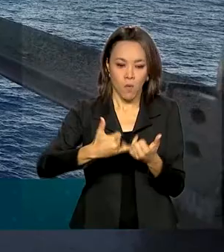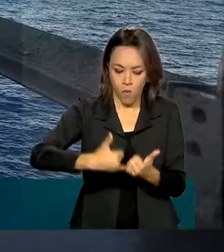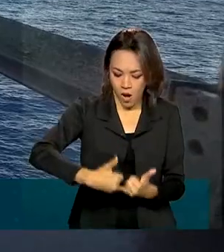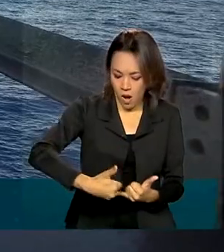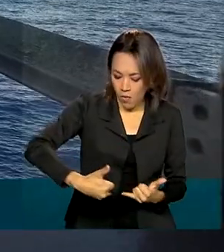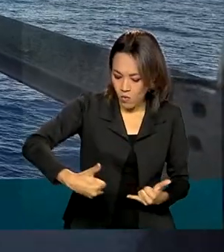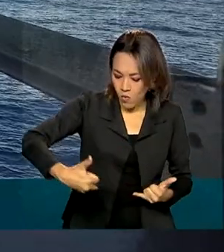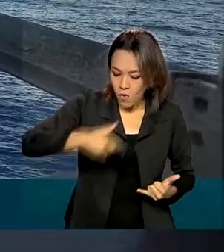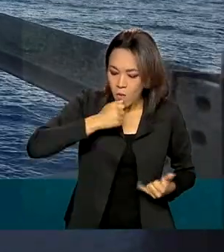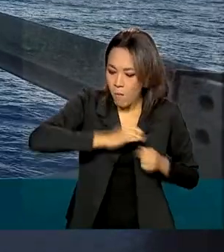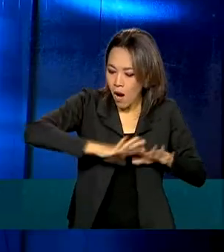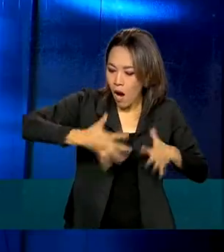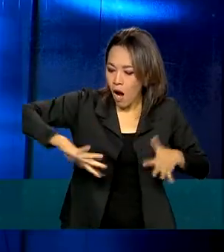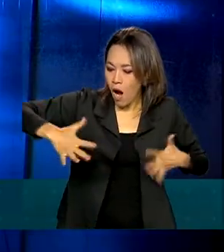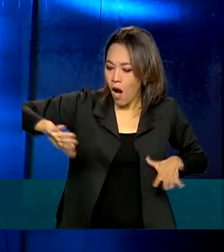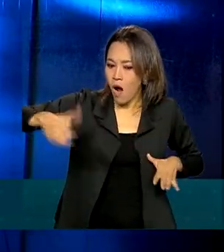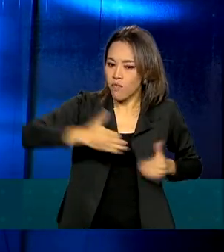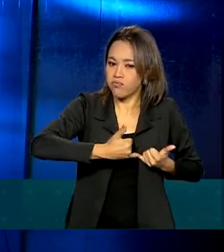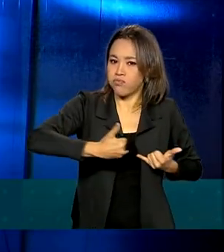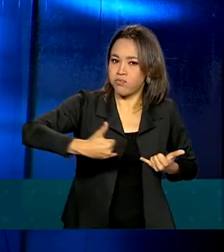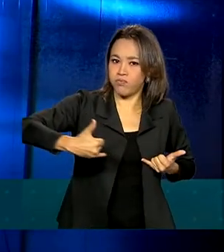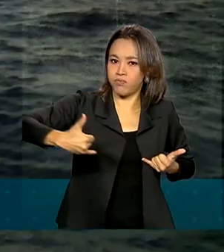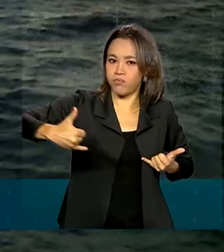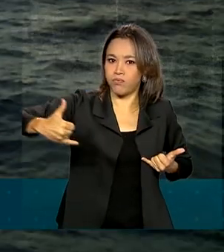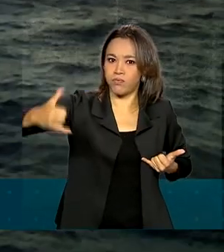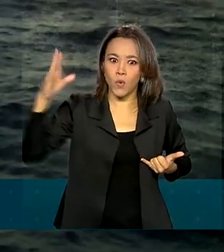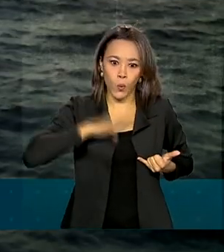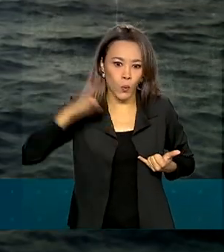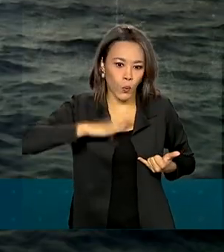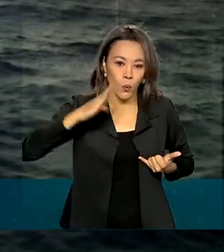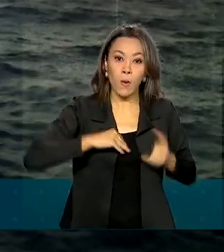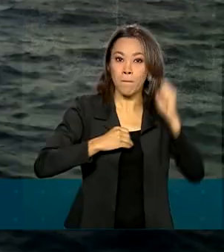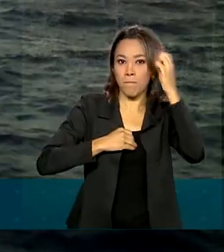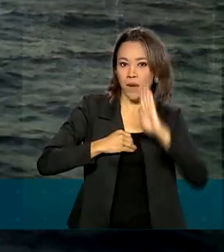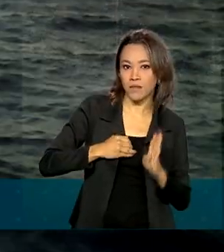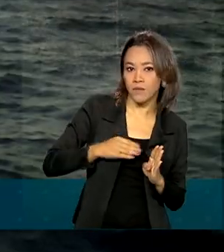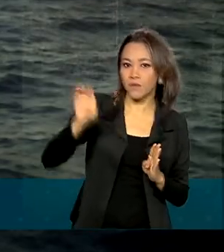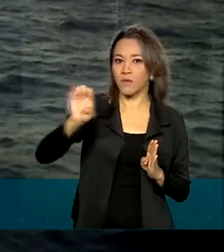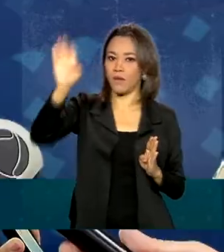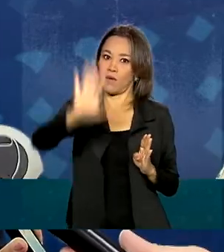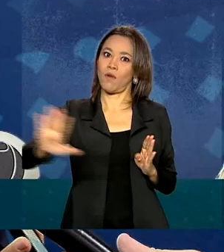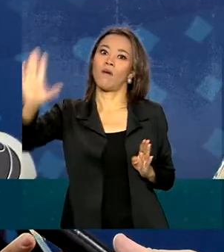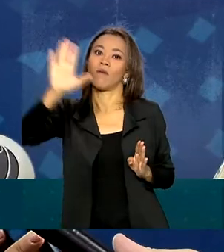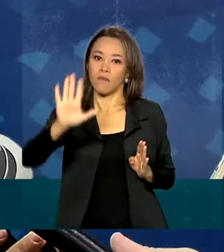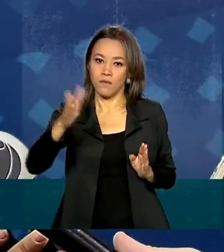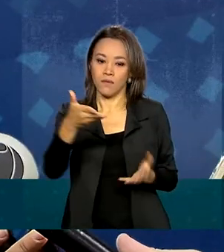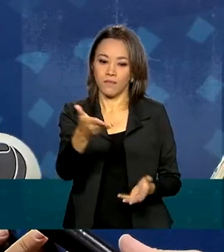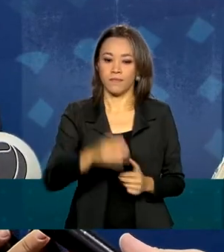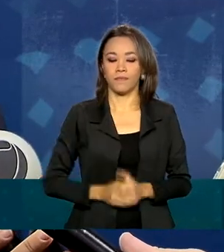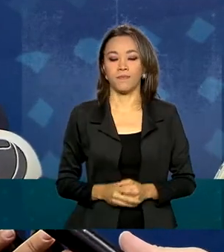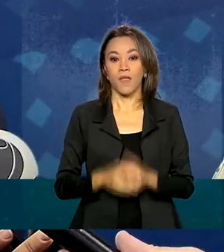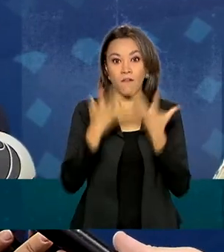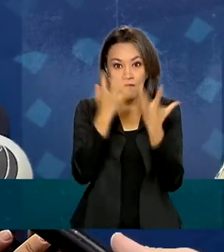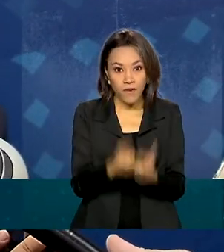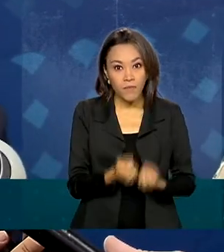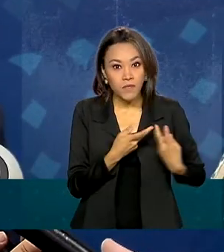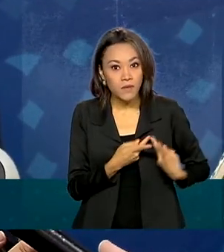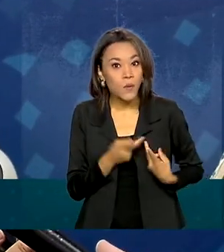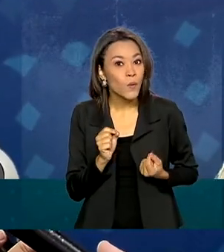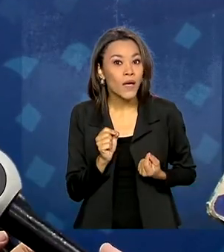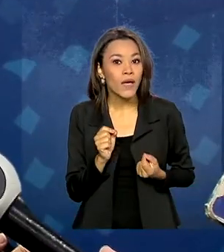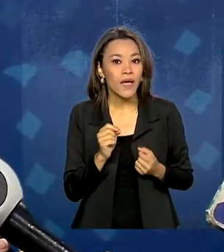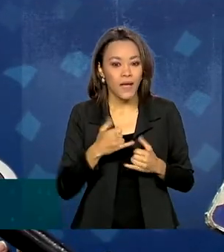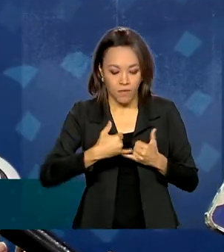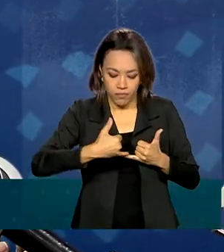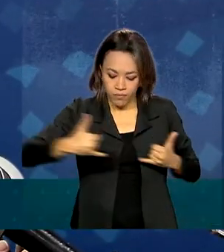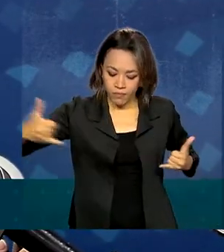submarino de fibra ótica de alta velocidade entre o Brasil e a Europa. Nós iremos levar um cabo novo que